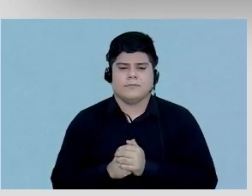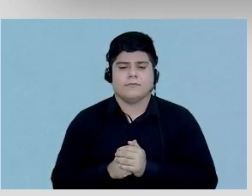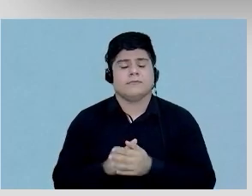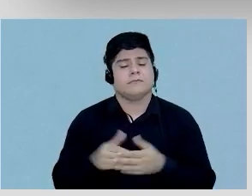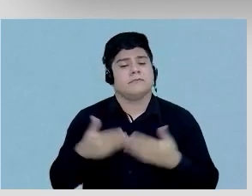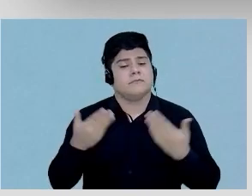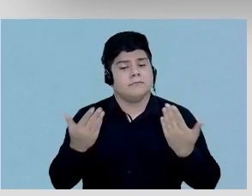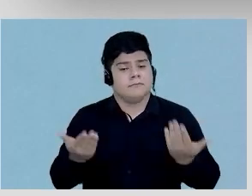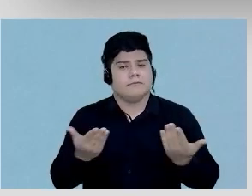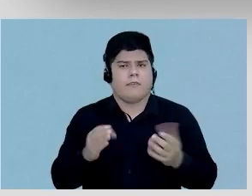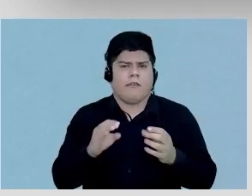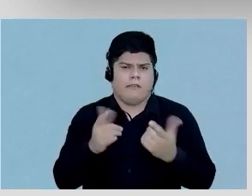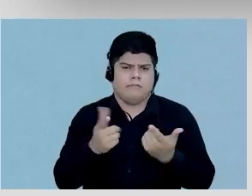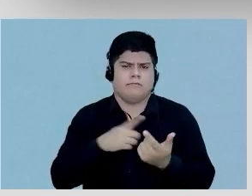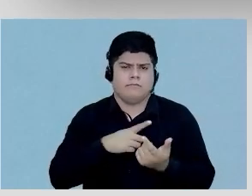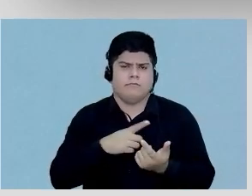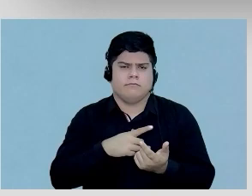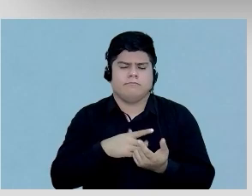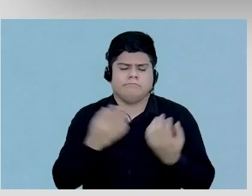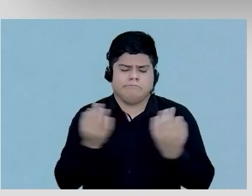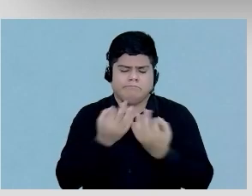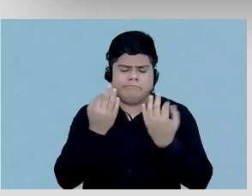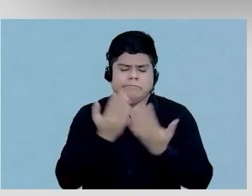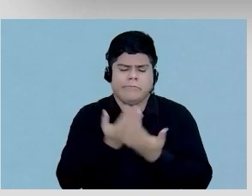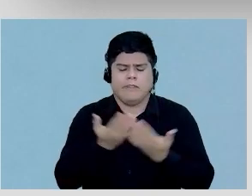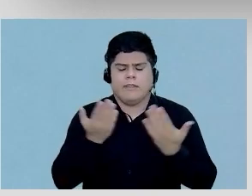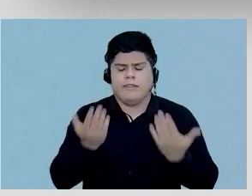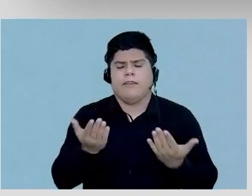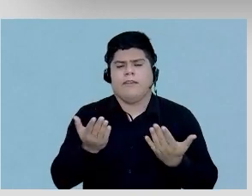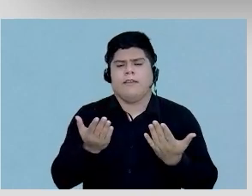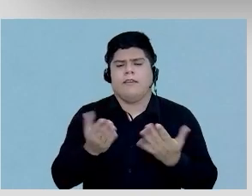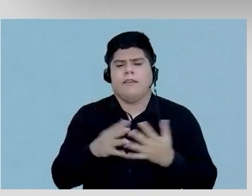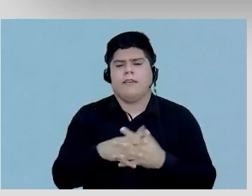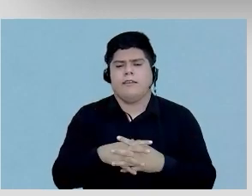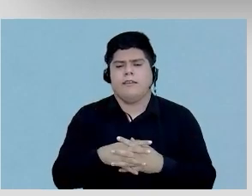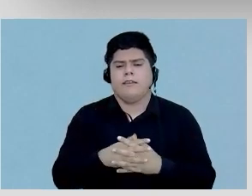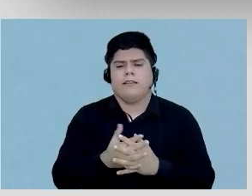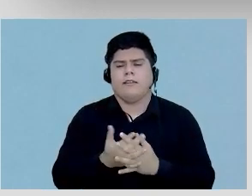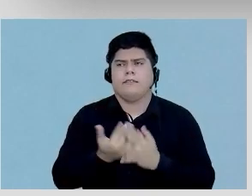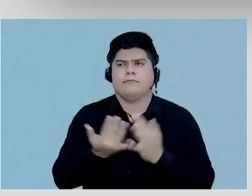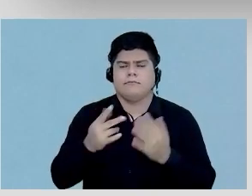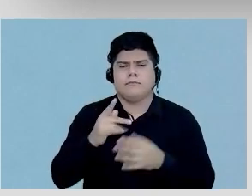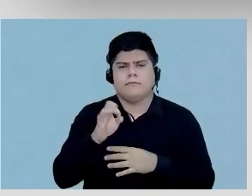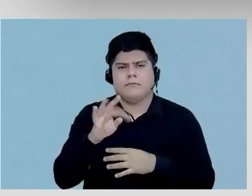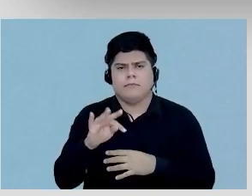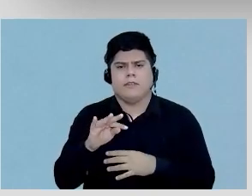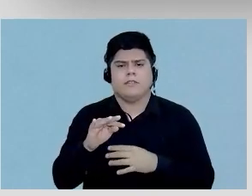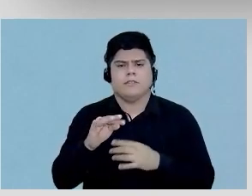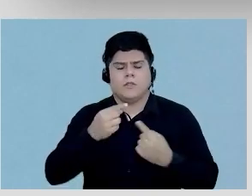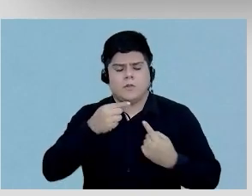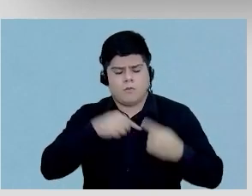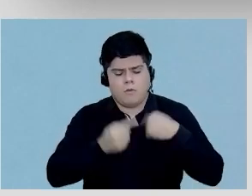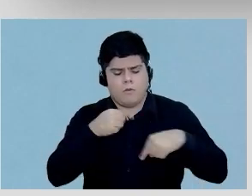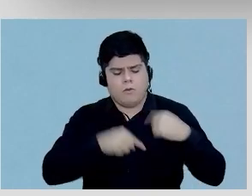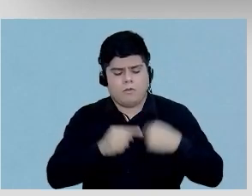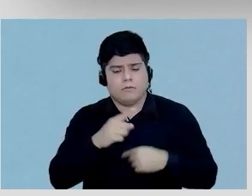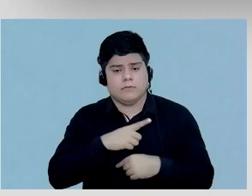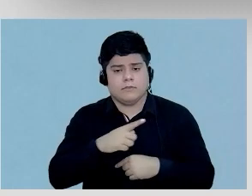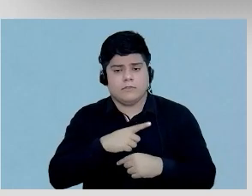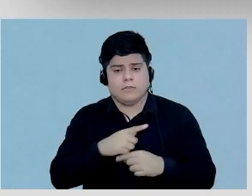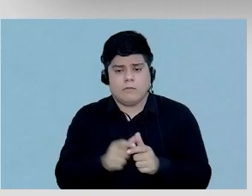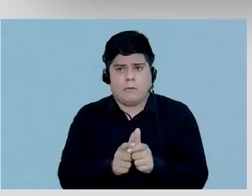Então, com o PET, com o fluxo sanguíneo no PET, nós temos uma